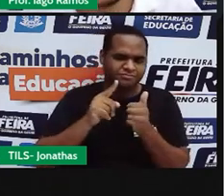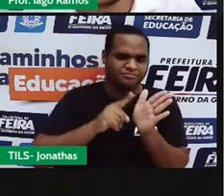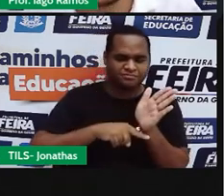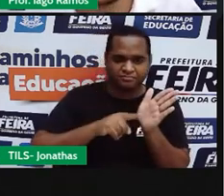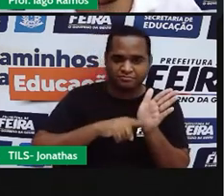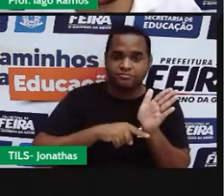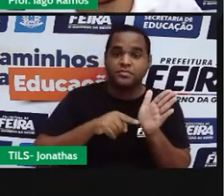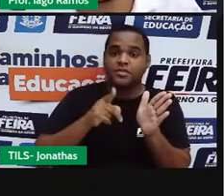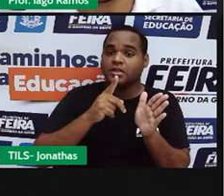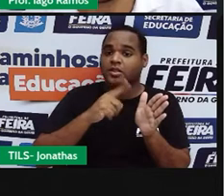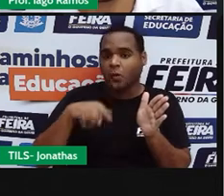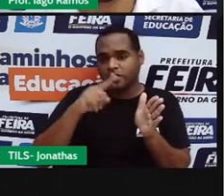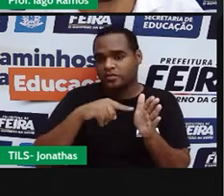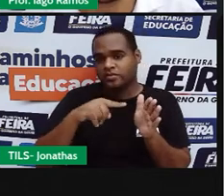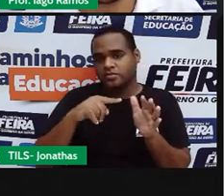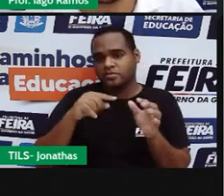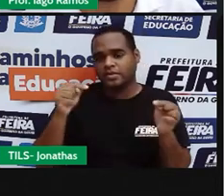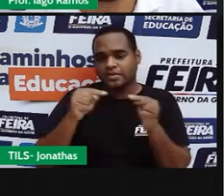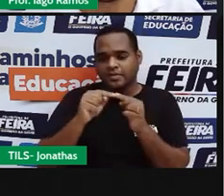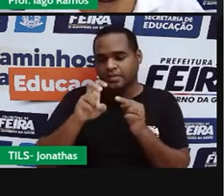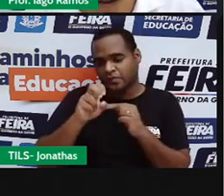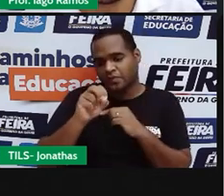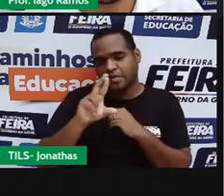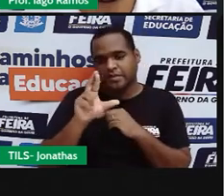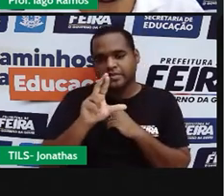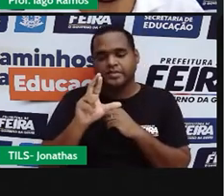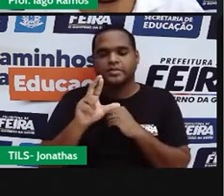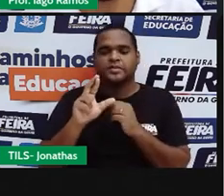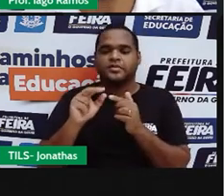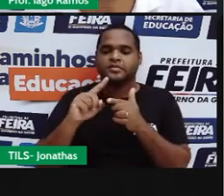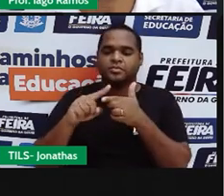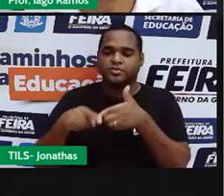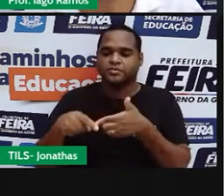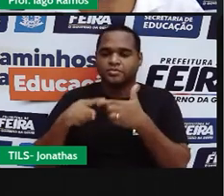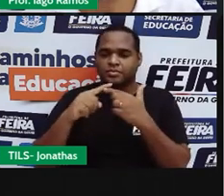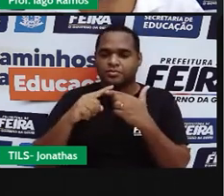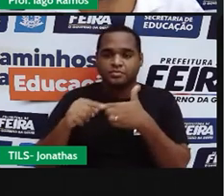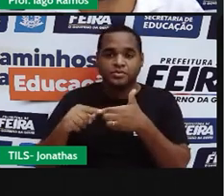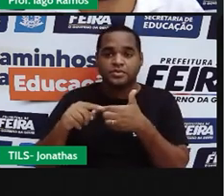Então eu fiquei devendo 50 reais a esse amigo.